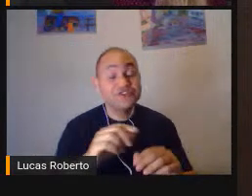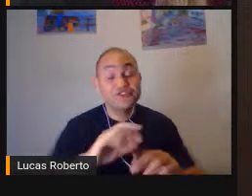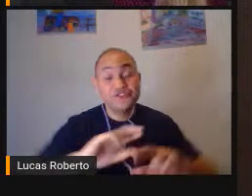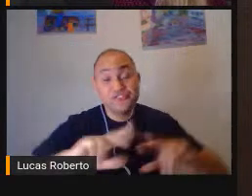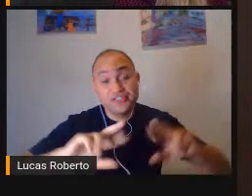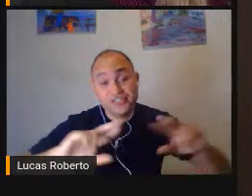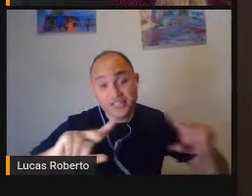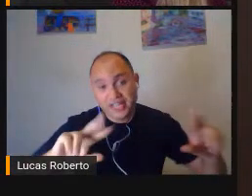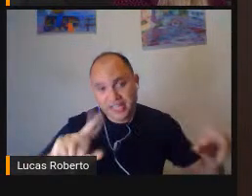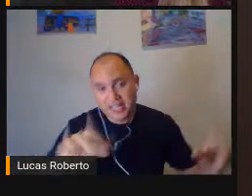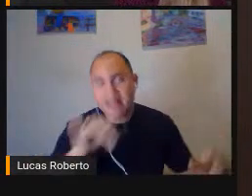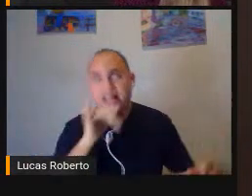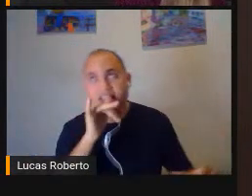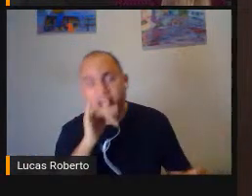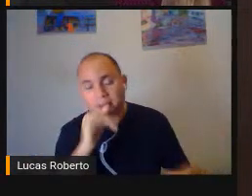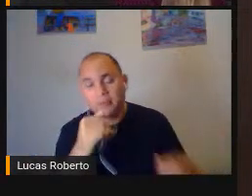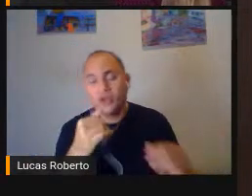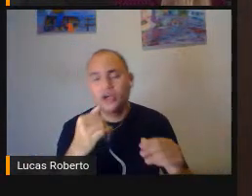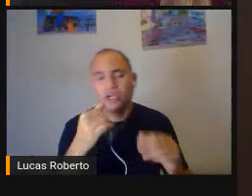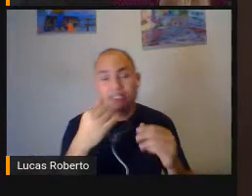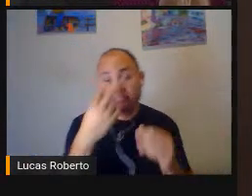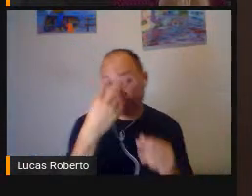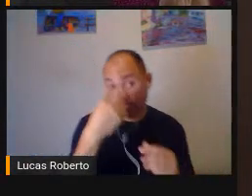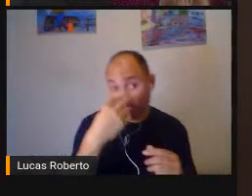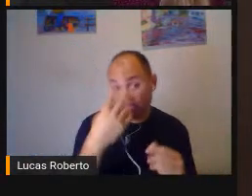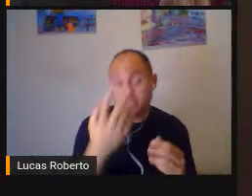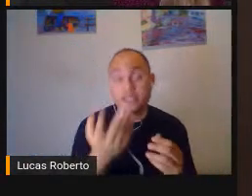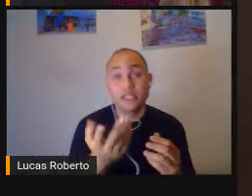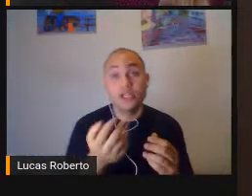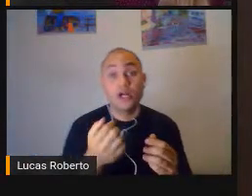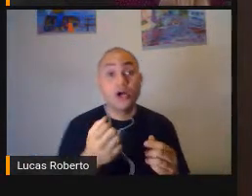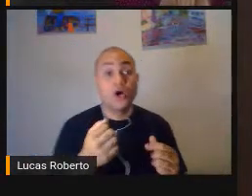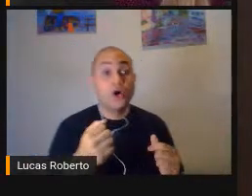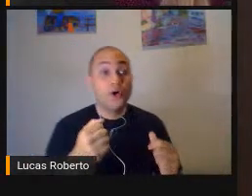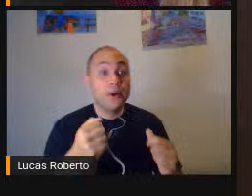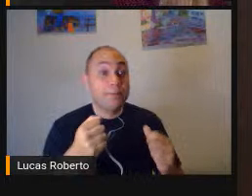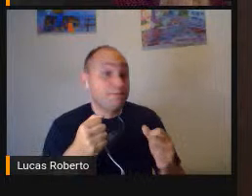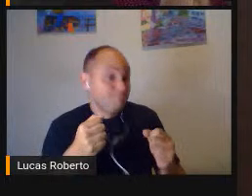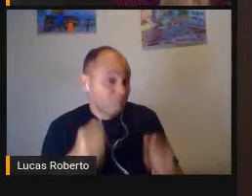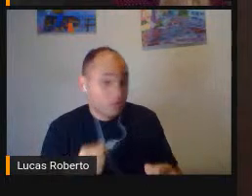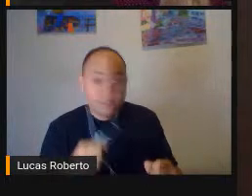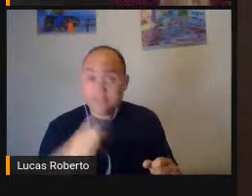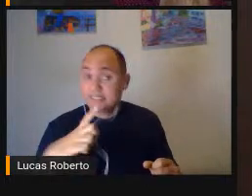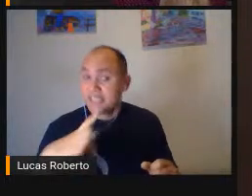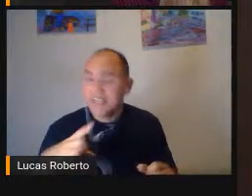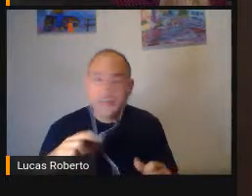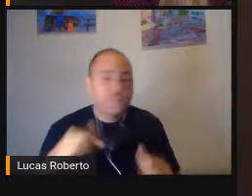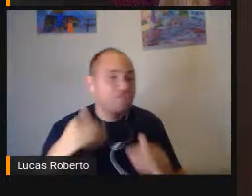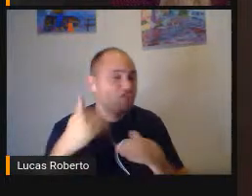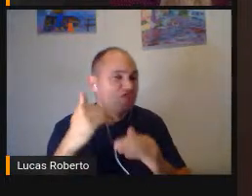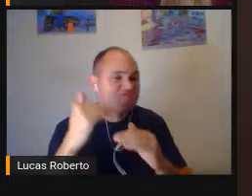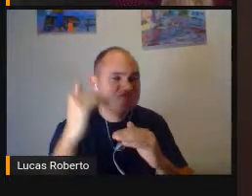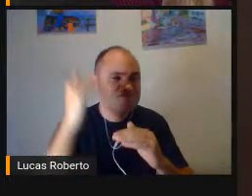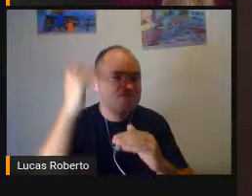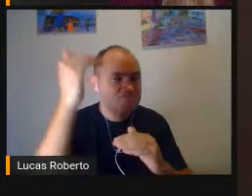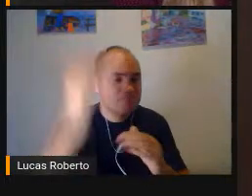cegueira Engloba prejuízos Dessa aptidão A níveis que dificultam O exercício De tarefas rotineiras